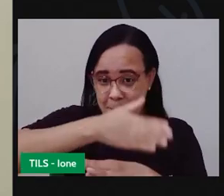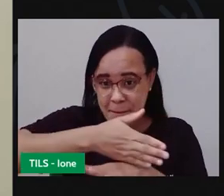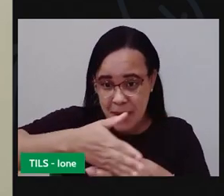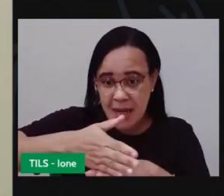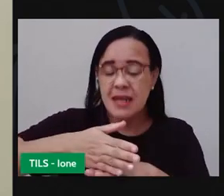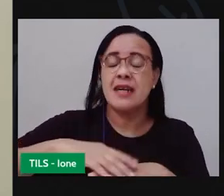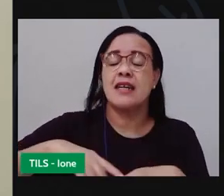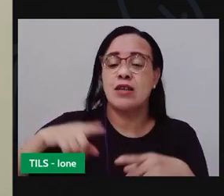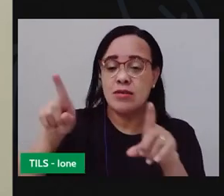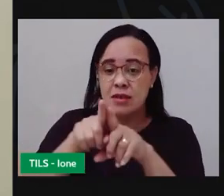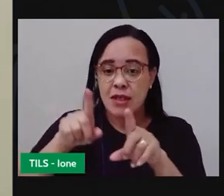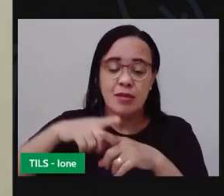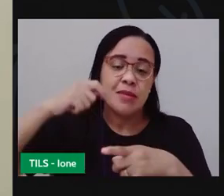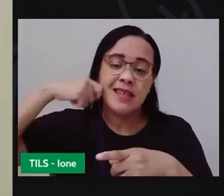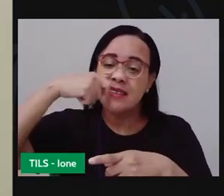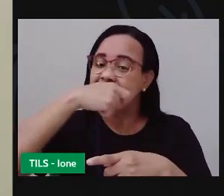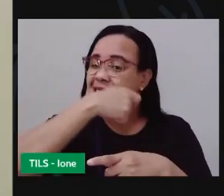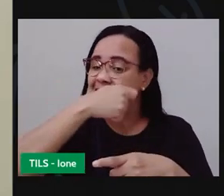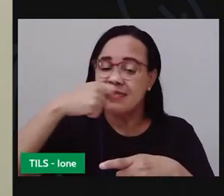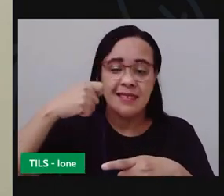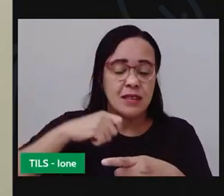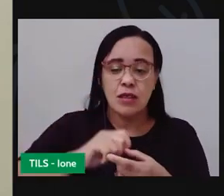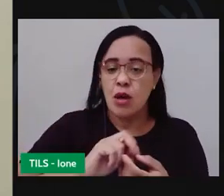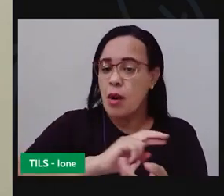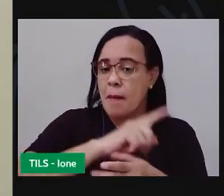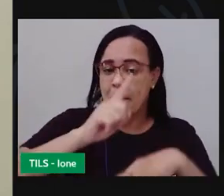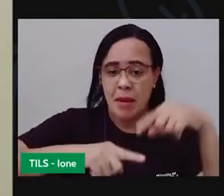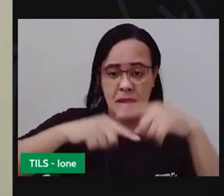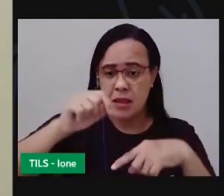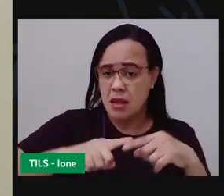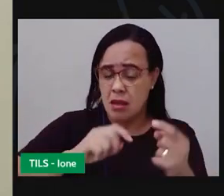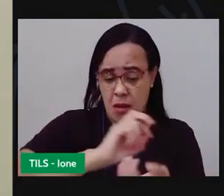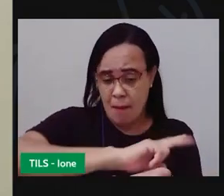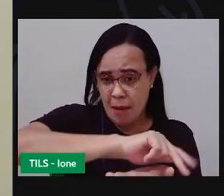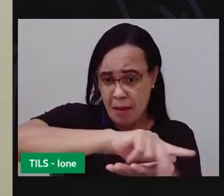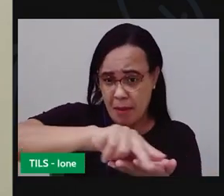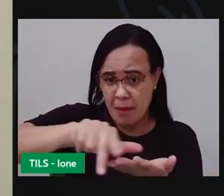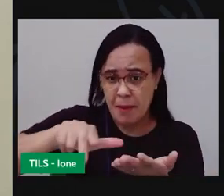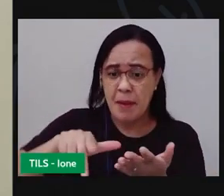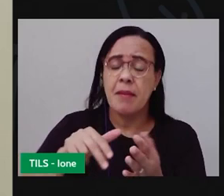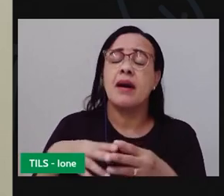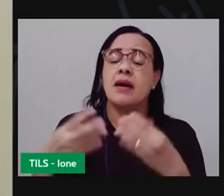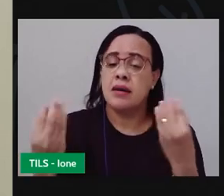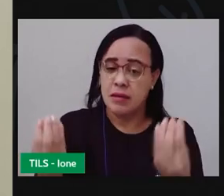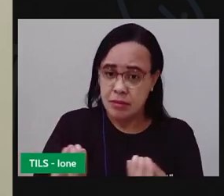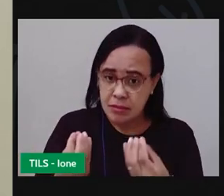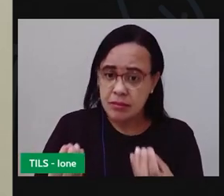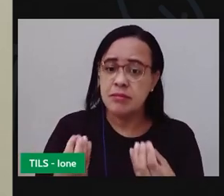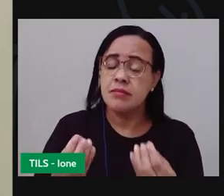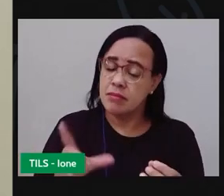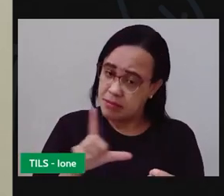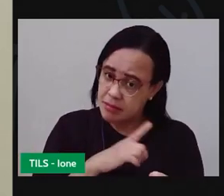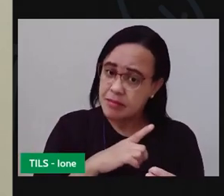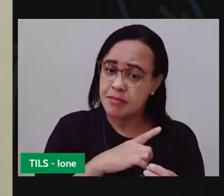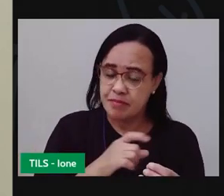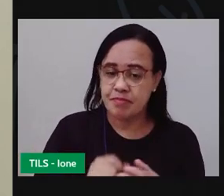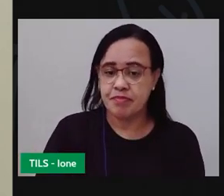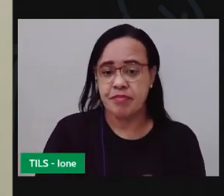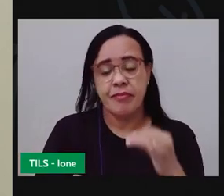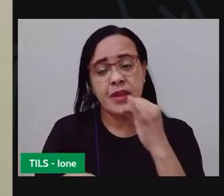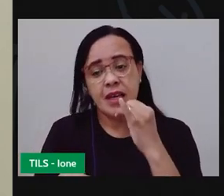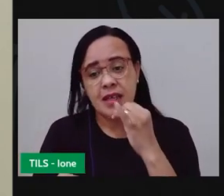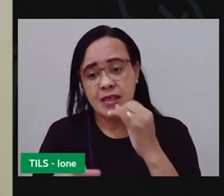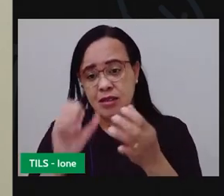escova de dente. Tem outros materiais que a gente usa, por exemplo, para fazer atividade, como